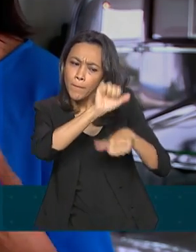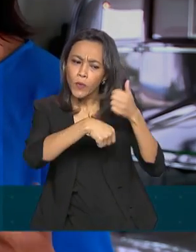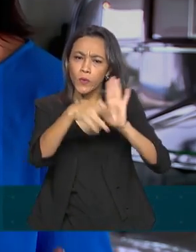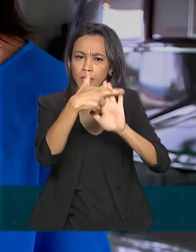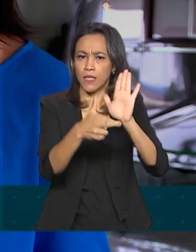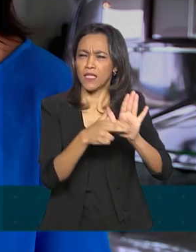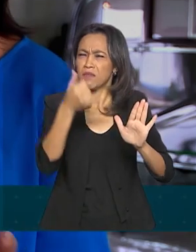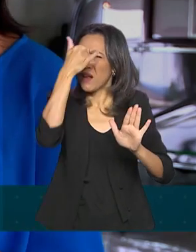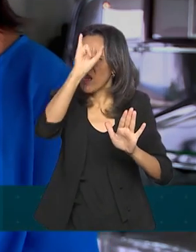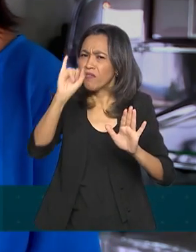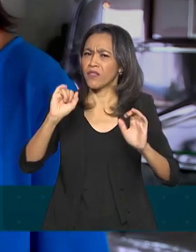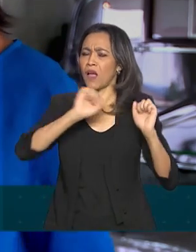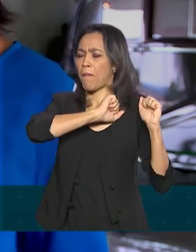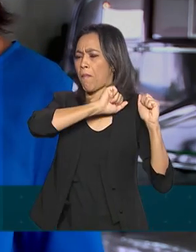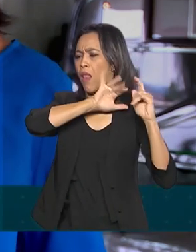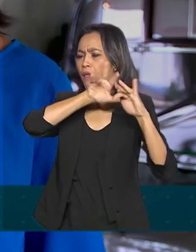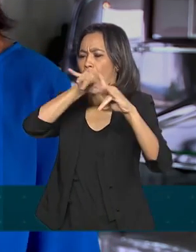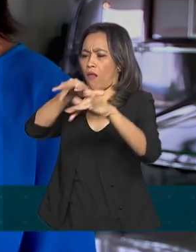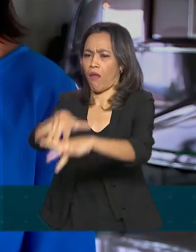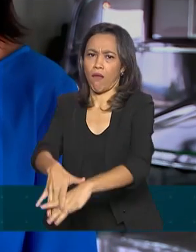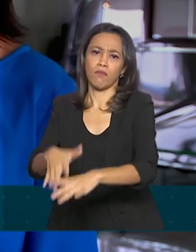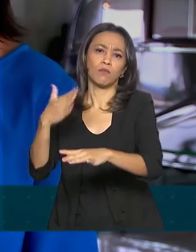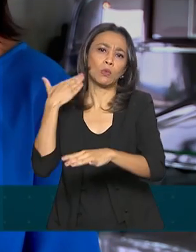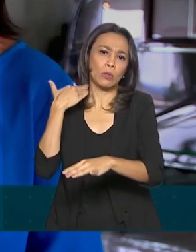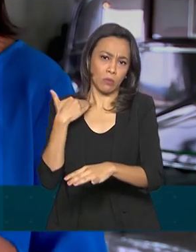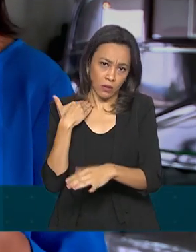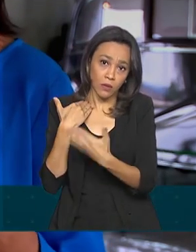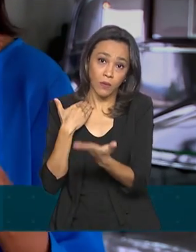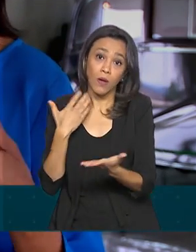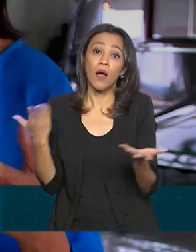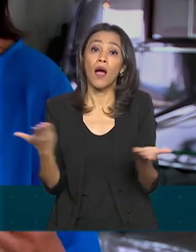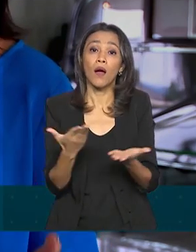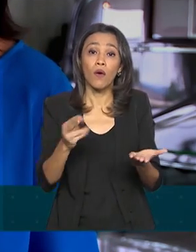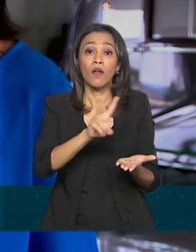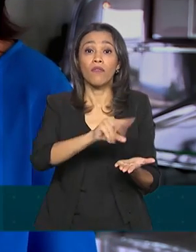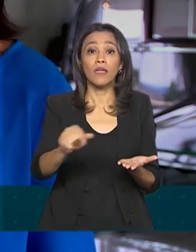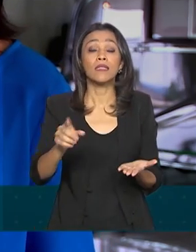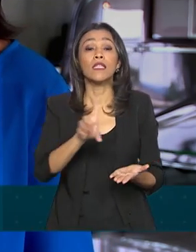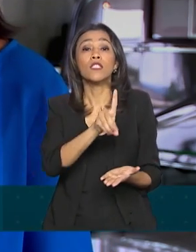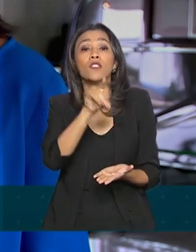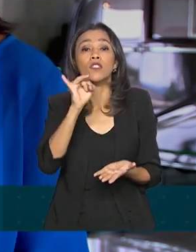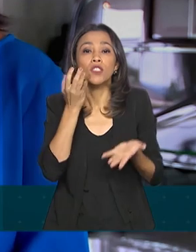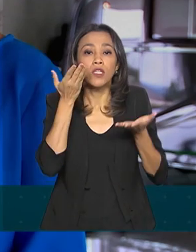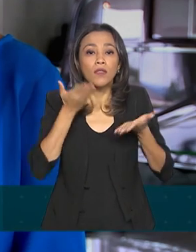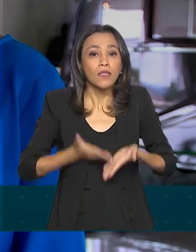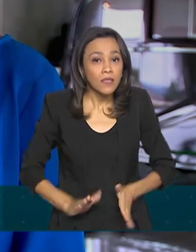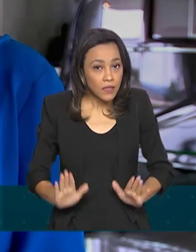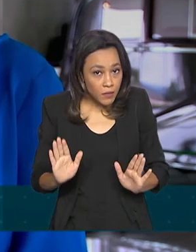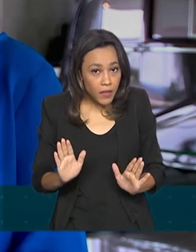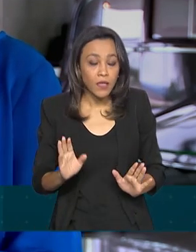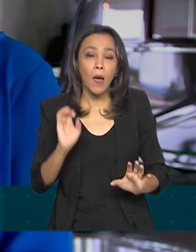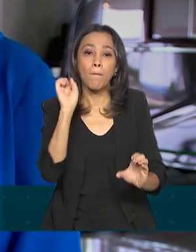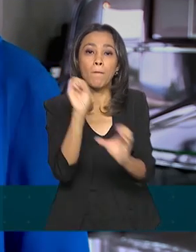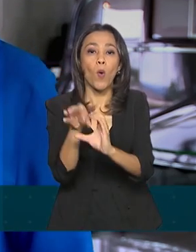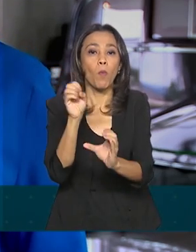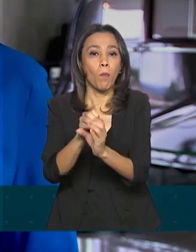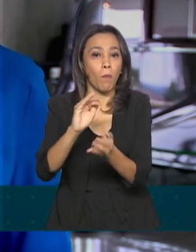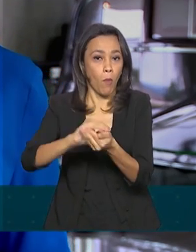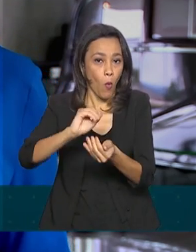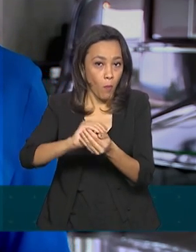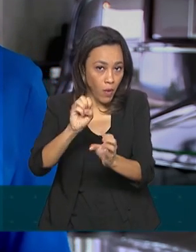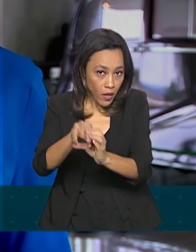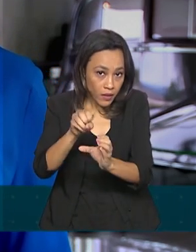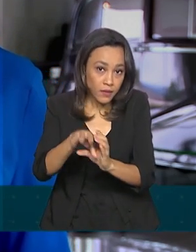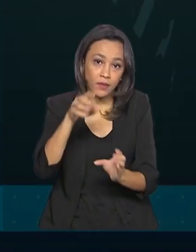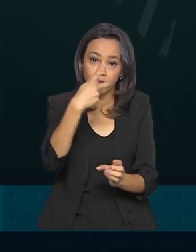aglomerações nas agências. Agora, o crédito vai ser feito por data de aniversário nas poupanças digitais dos